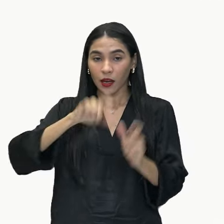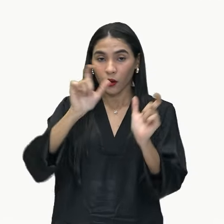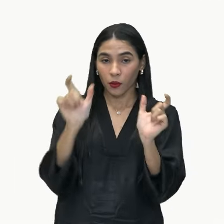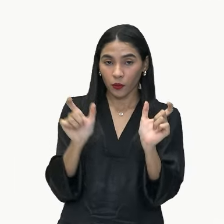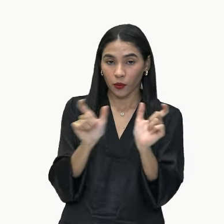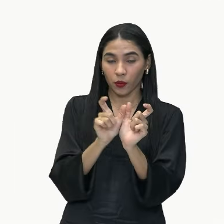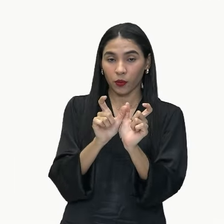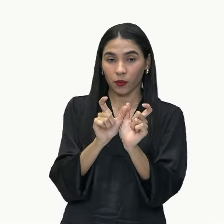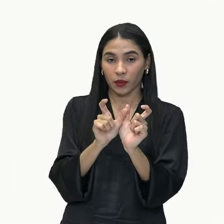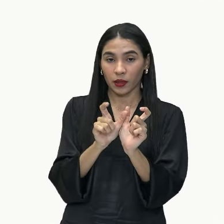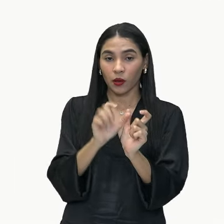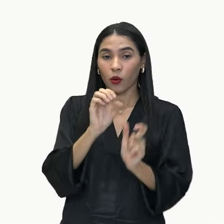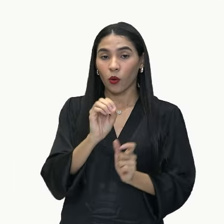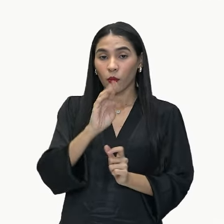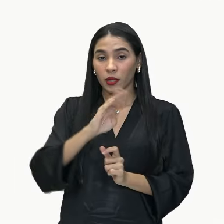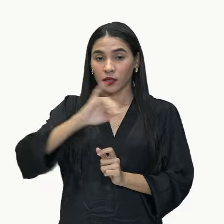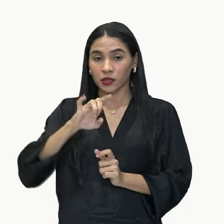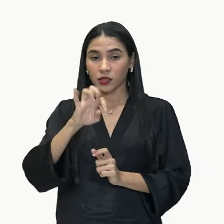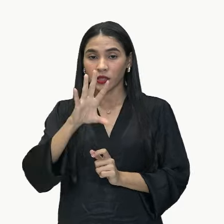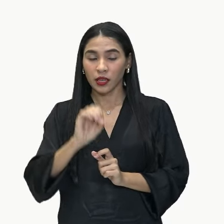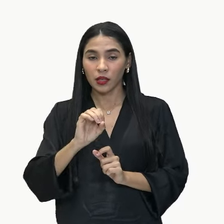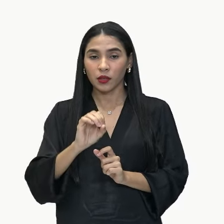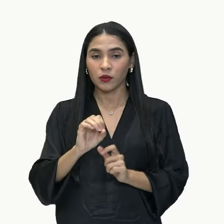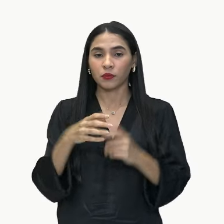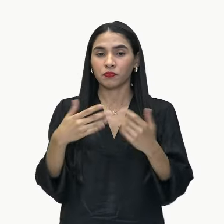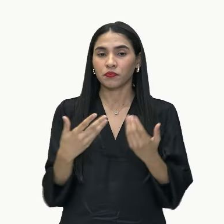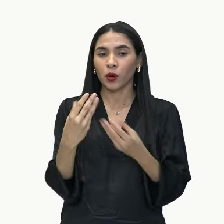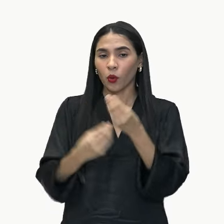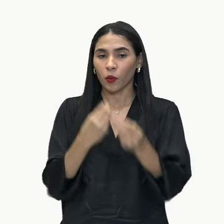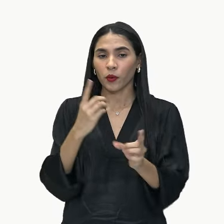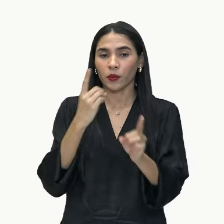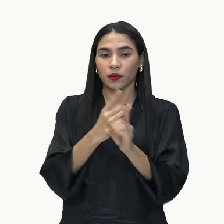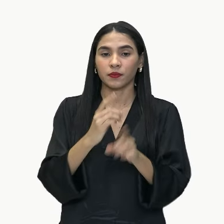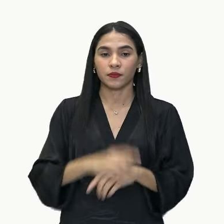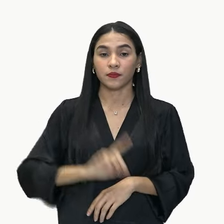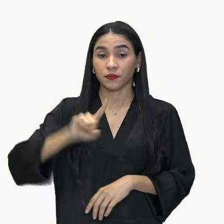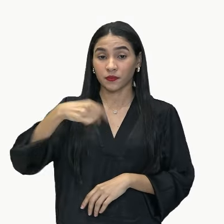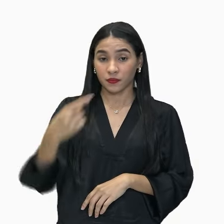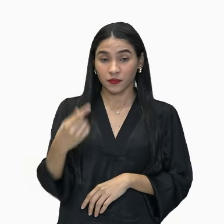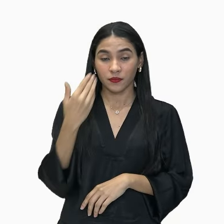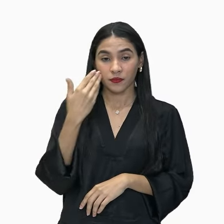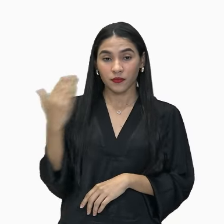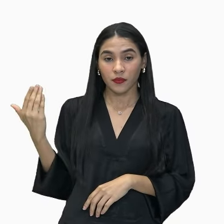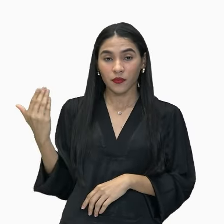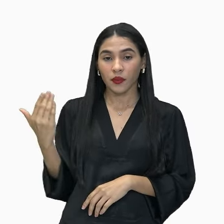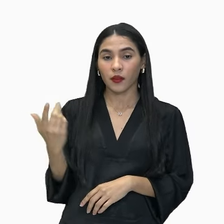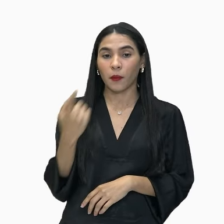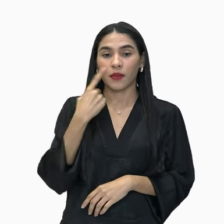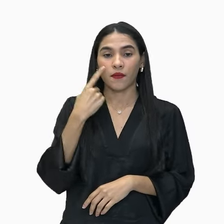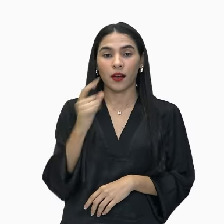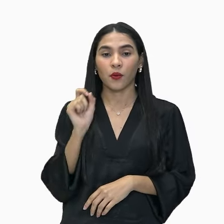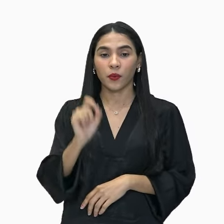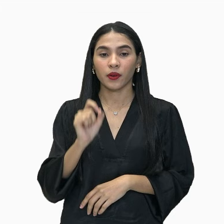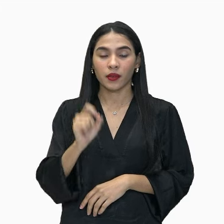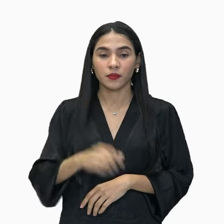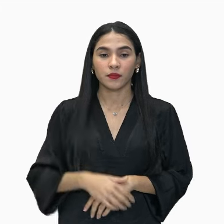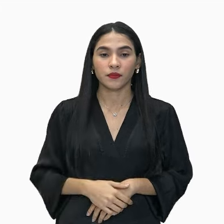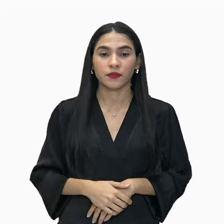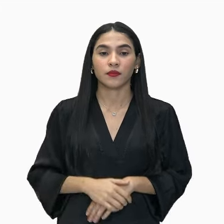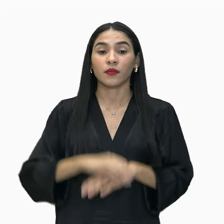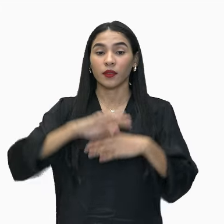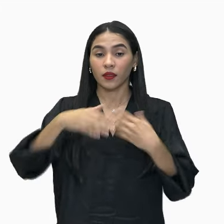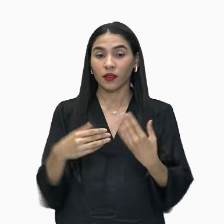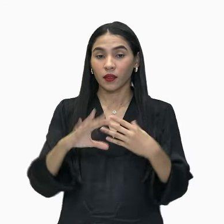direto. Então, onde é que está esse complemento? Vamos avançar, então, e observar o seguinte. Esse